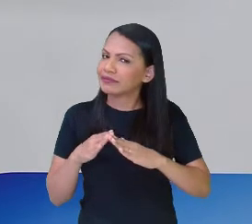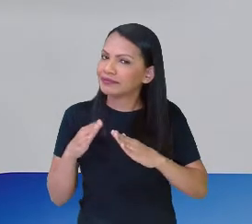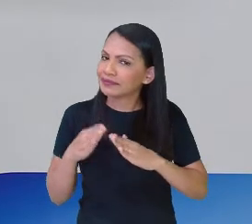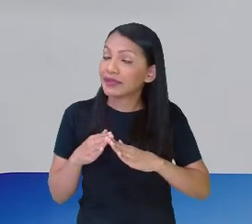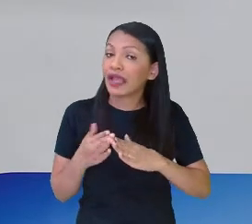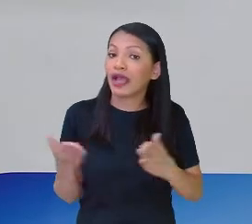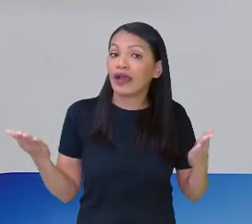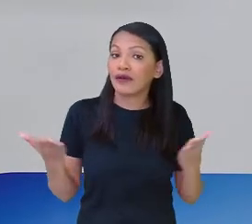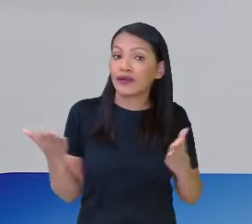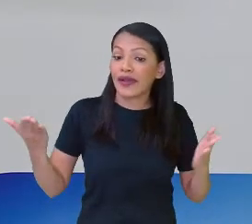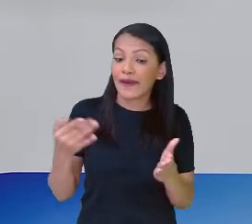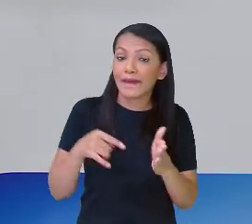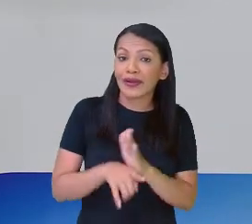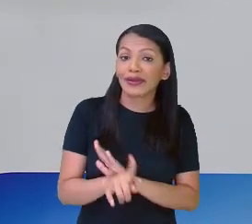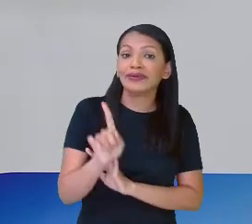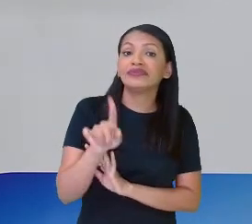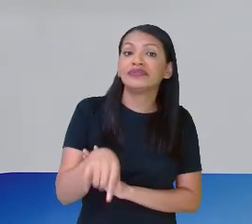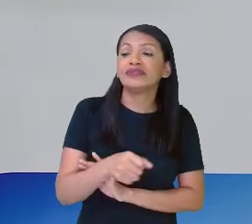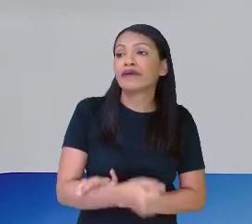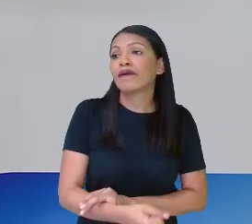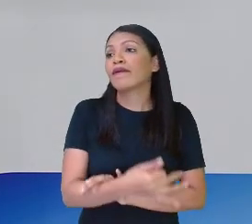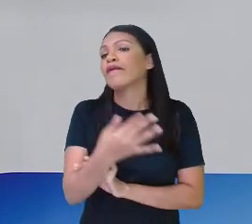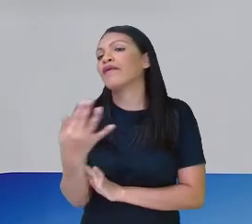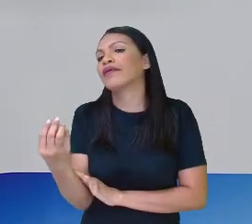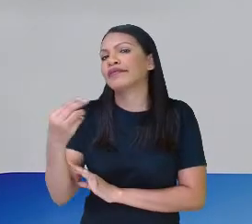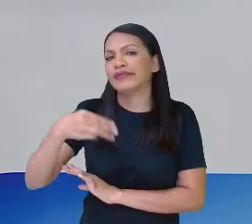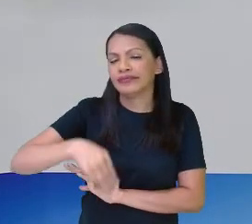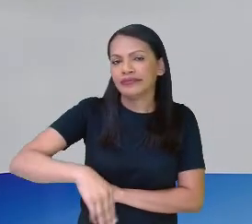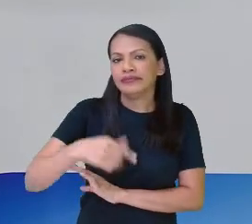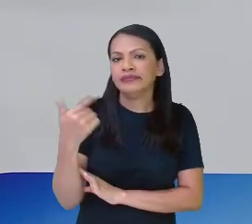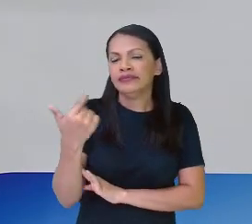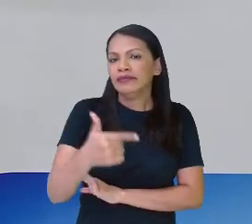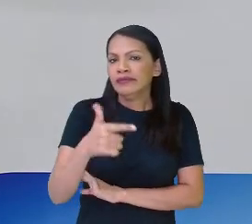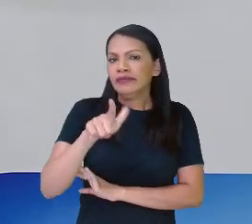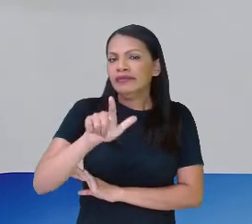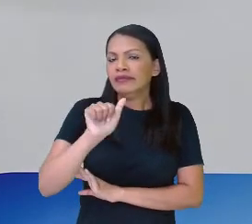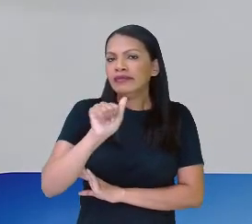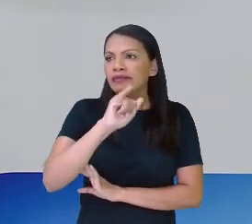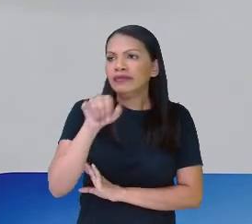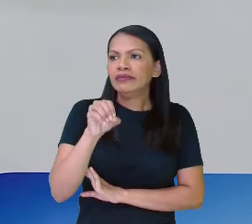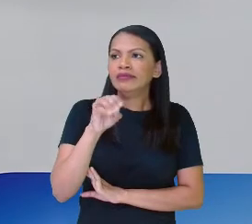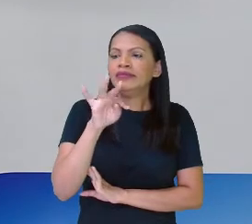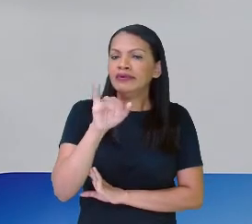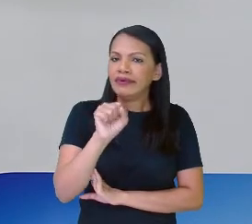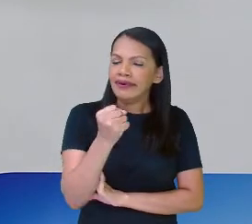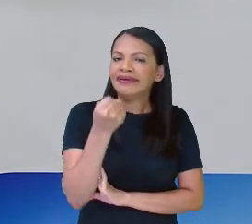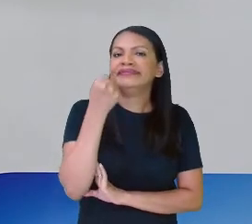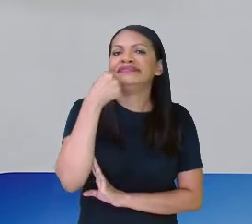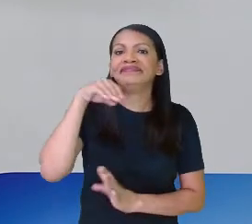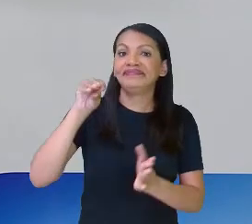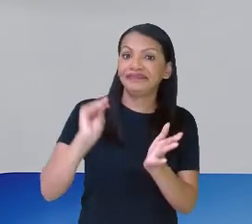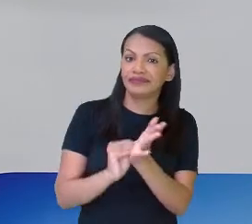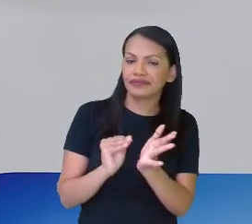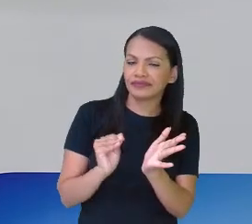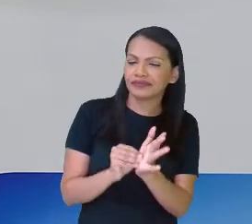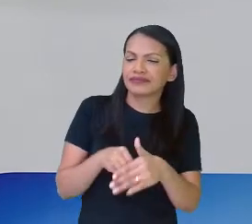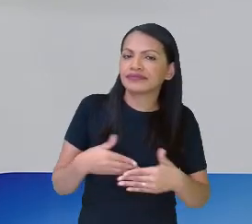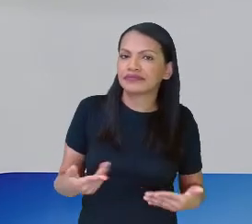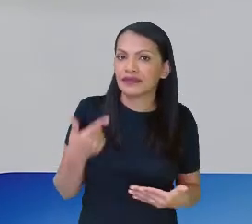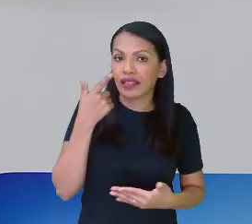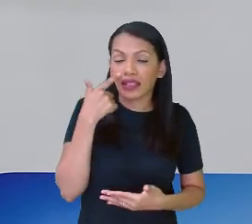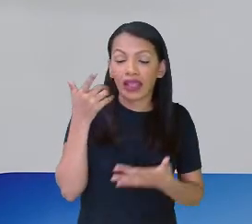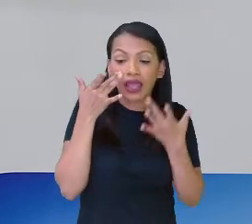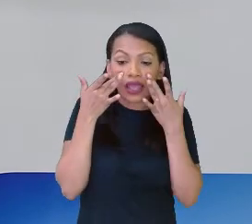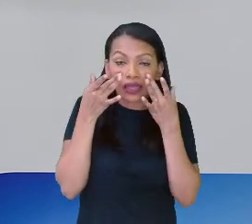pergunta é, quantos metros quadrados de lajotas estão faltando? Presta atenção aqui. Nós